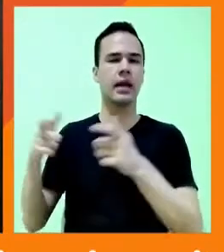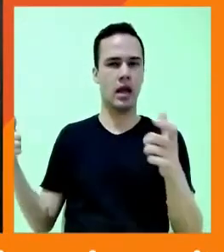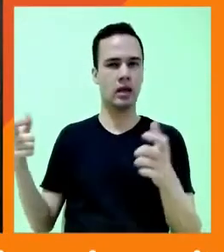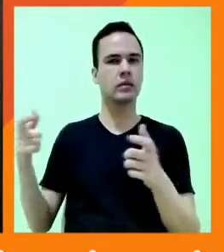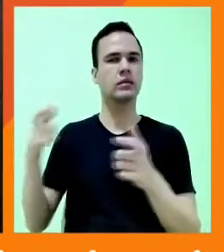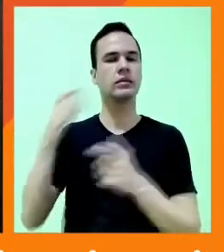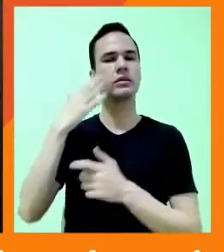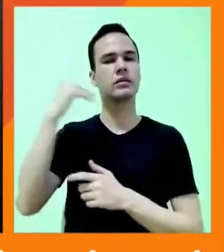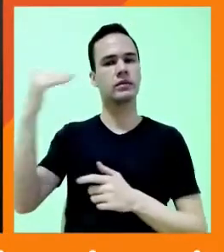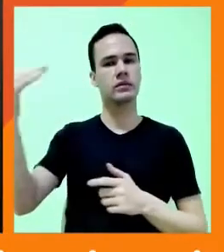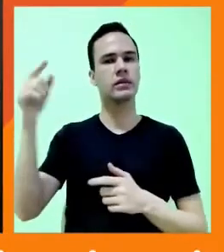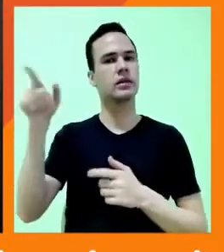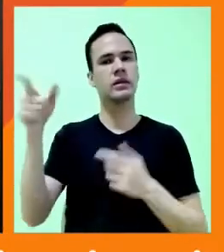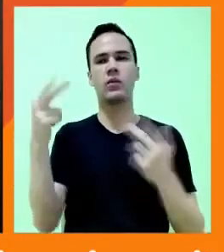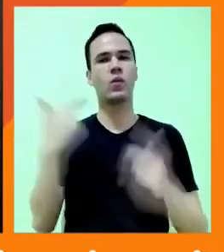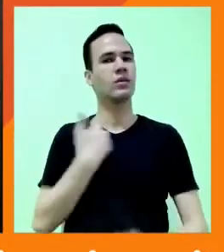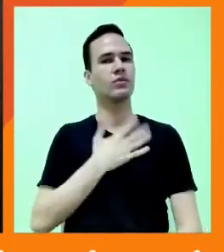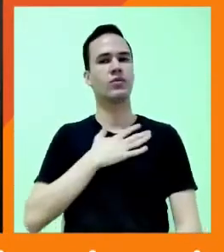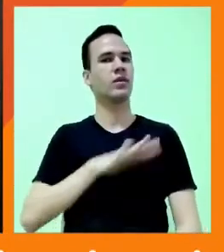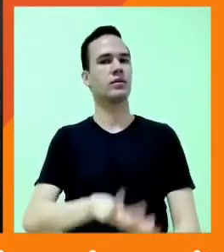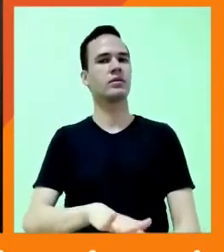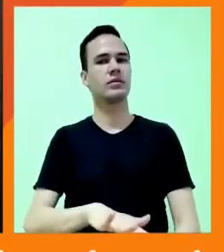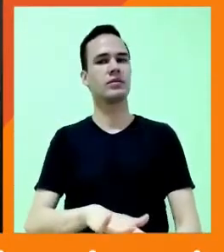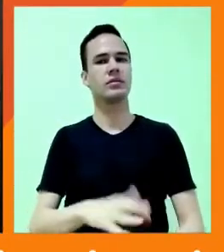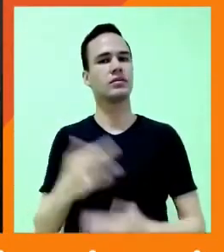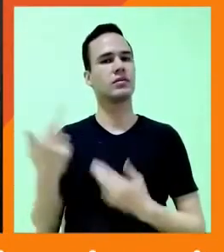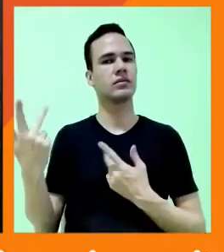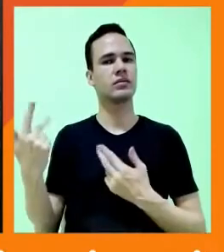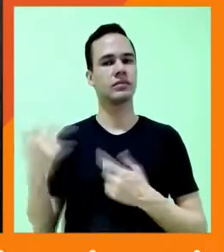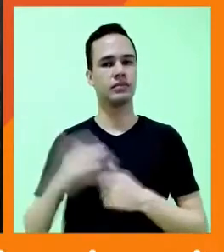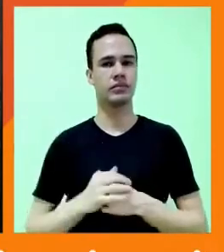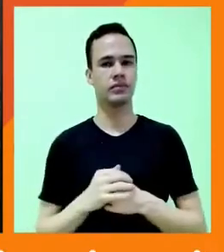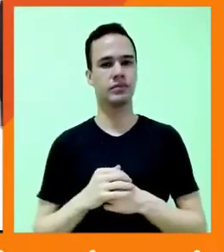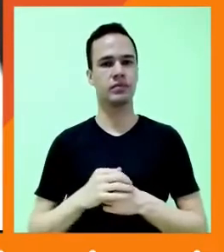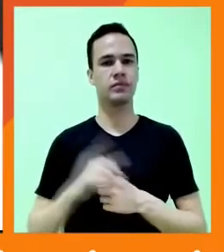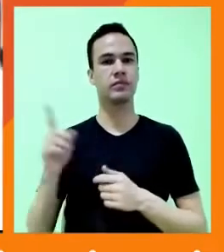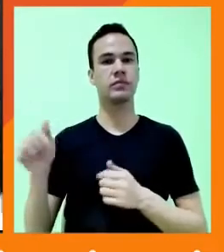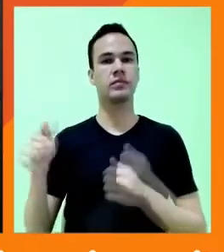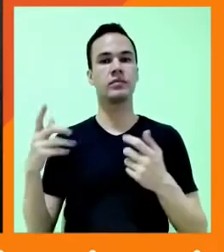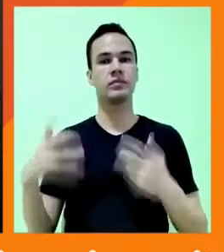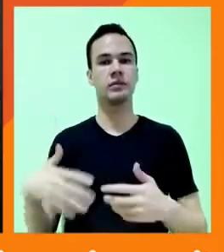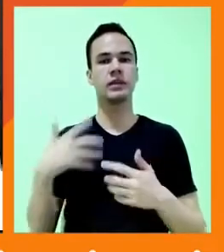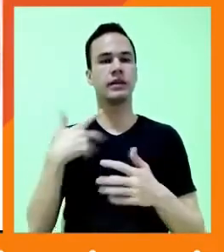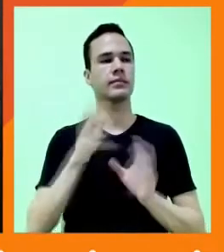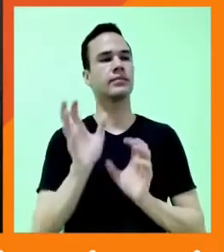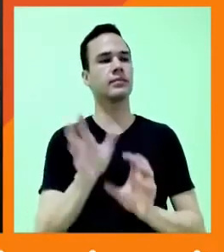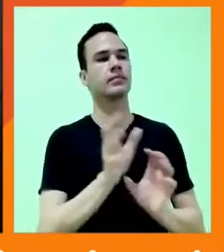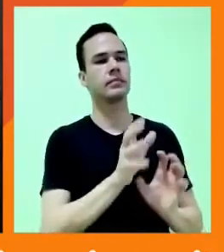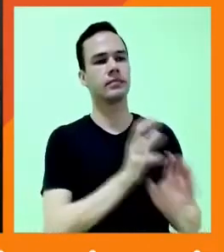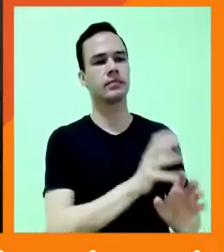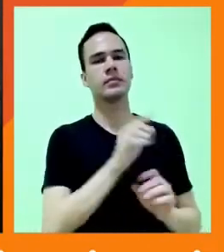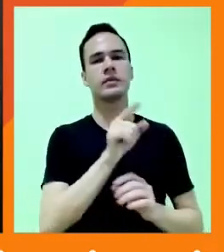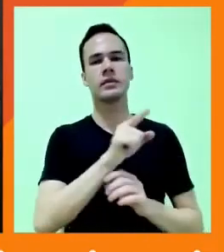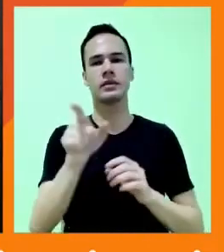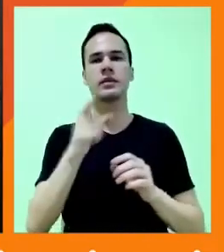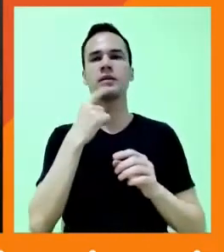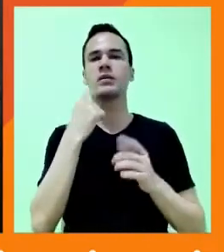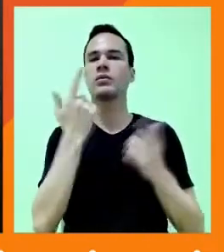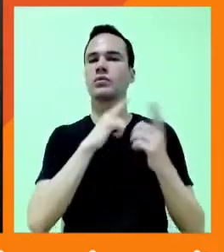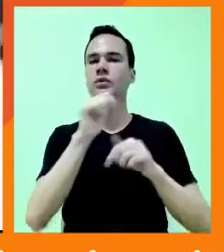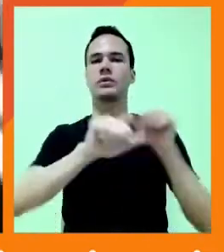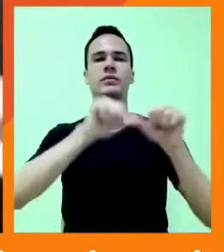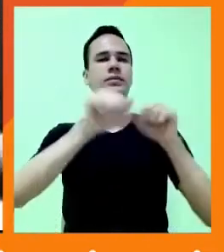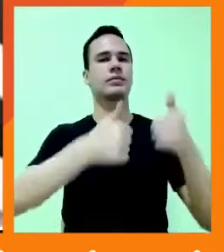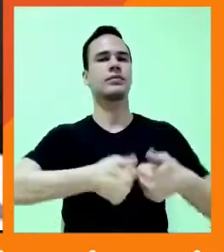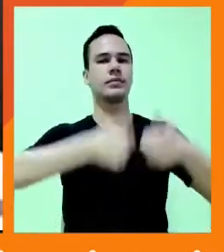mesmas insatisfações também? Não falaram que nano influenciadores é que convertem mais? Agora não